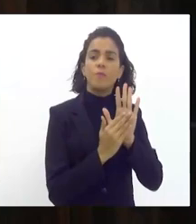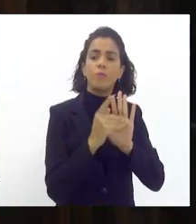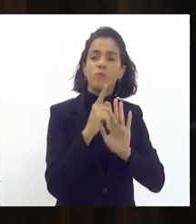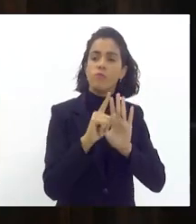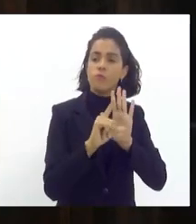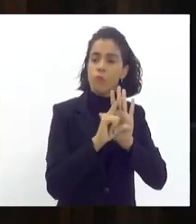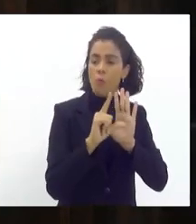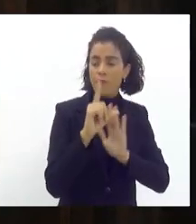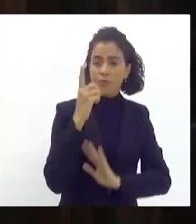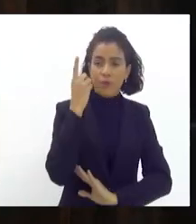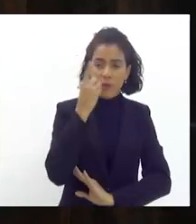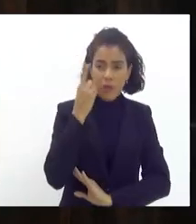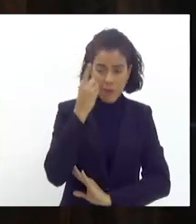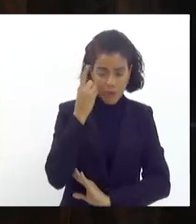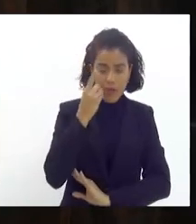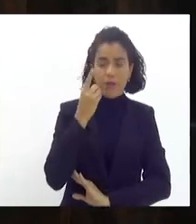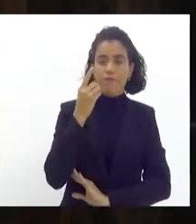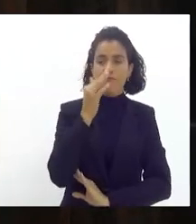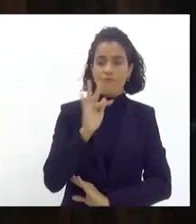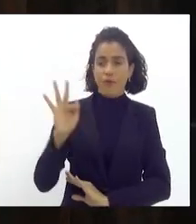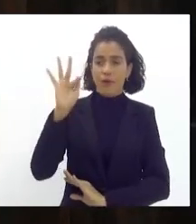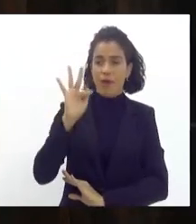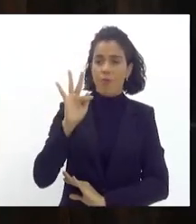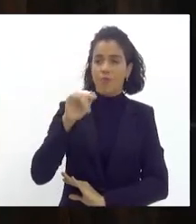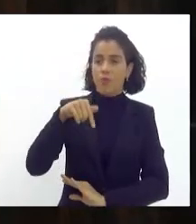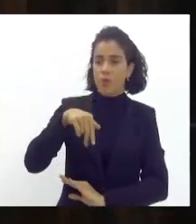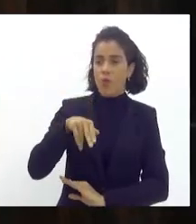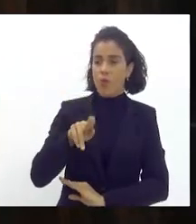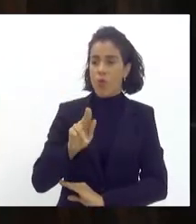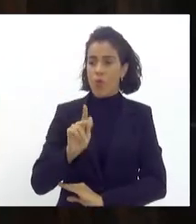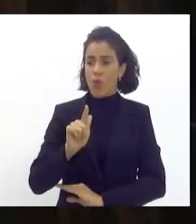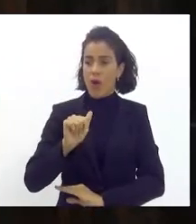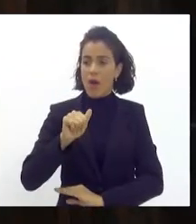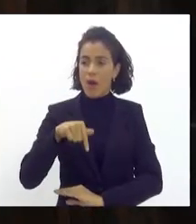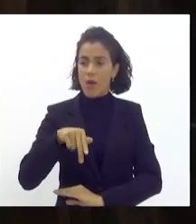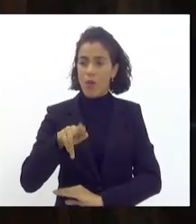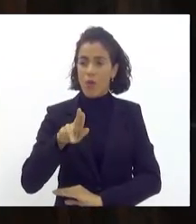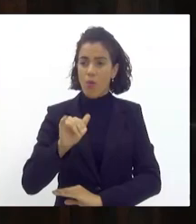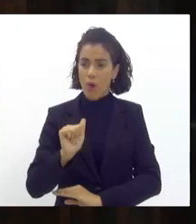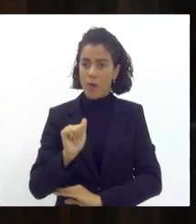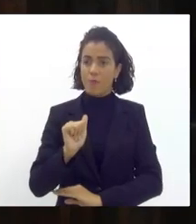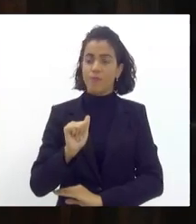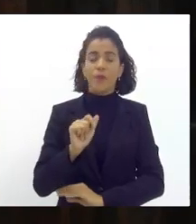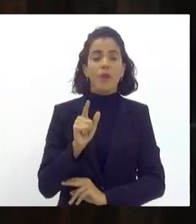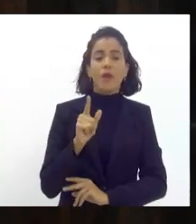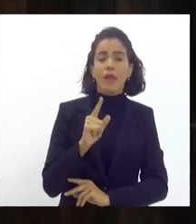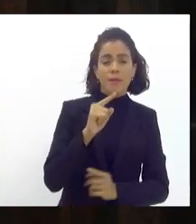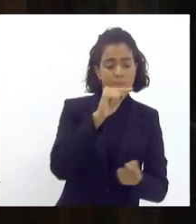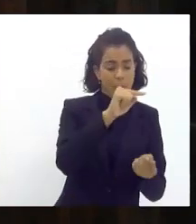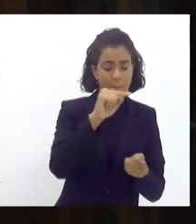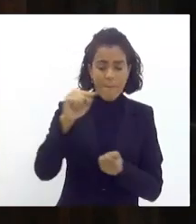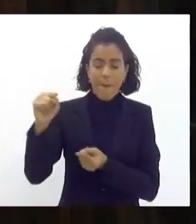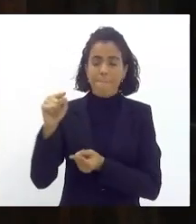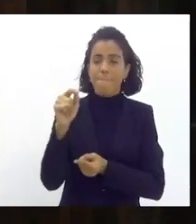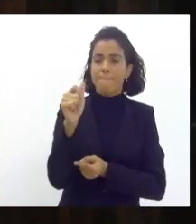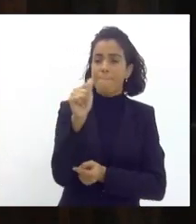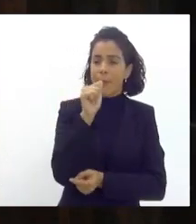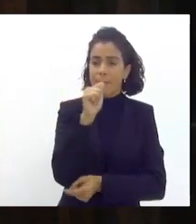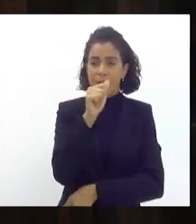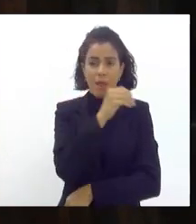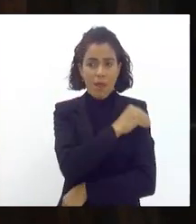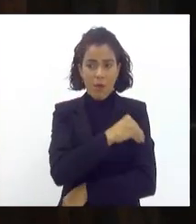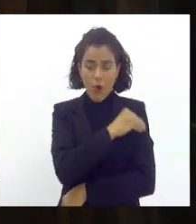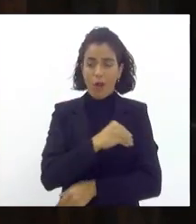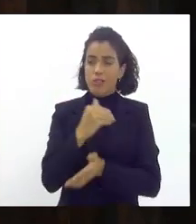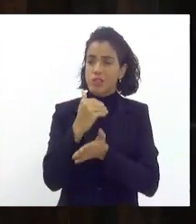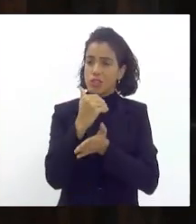nosso deputado federal Osto Coacuá de respeito que a cada bebida alcoólica vendida no Brasil teríamos um desconto